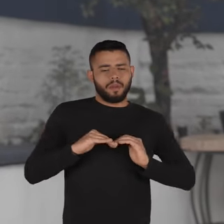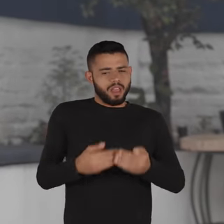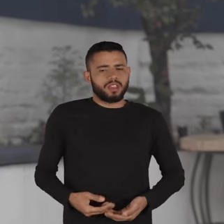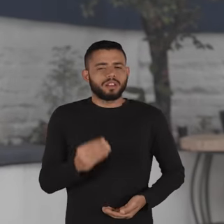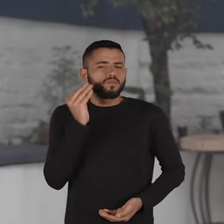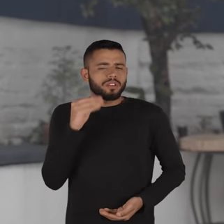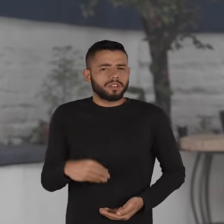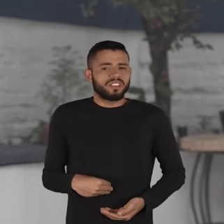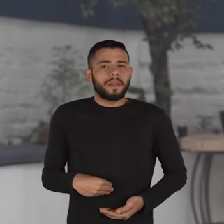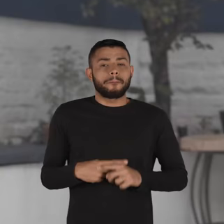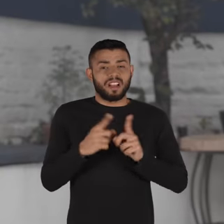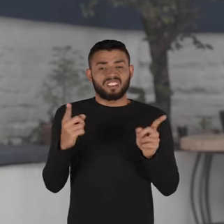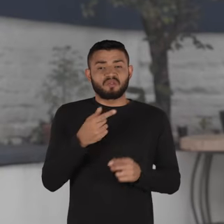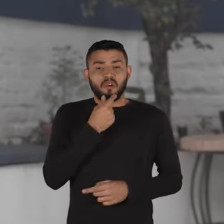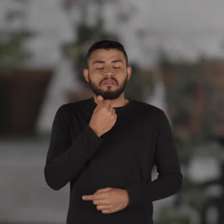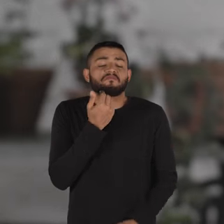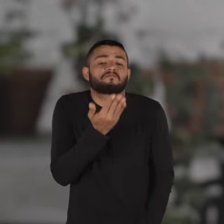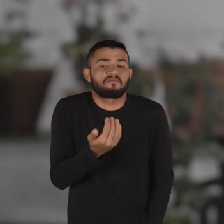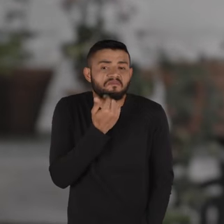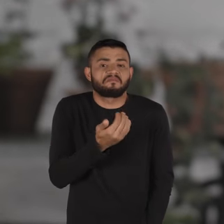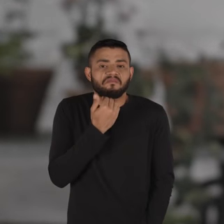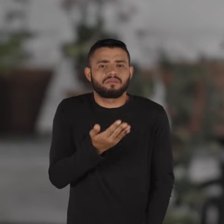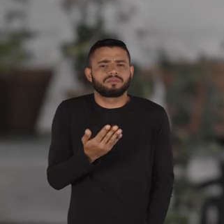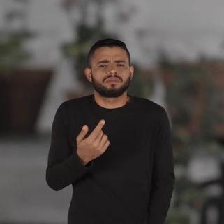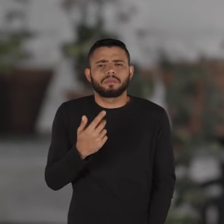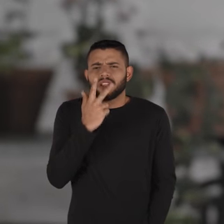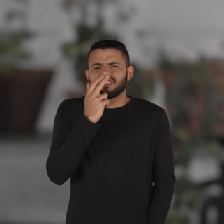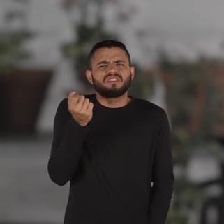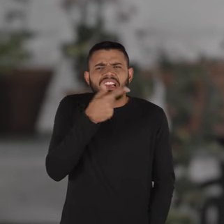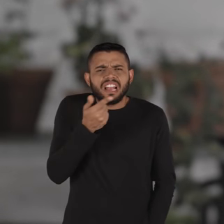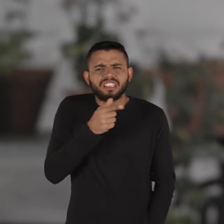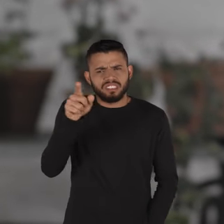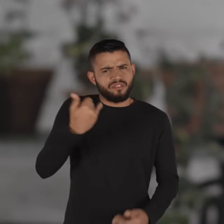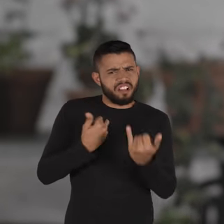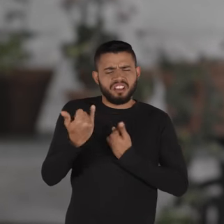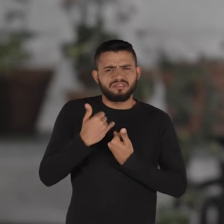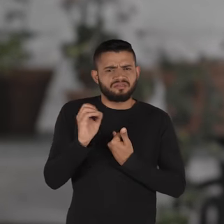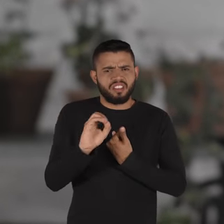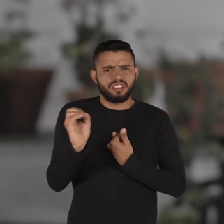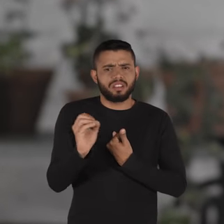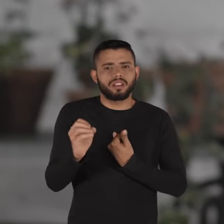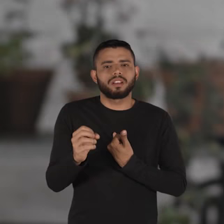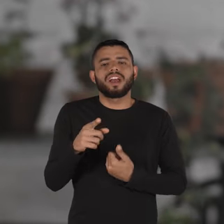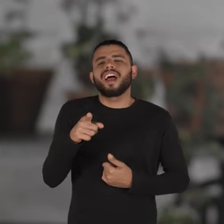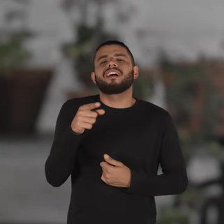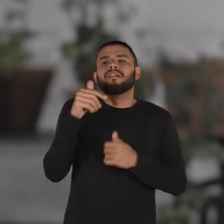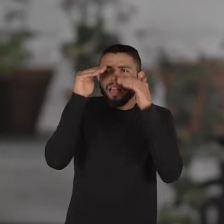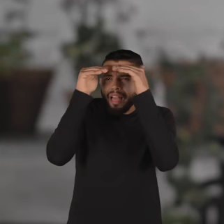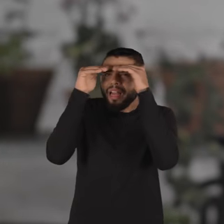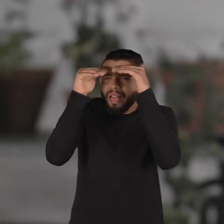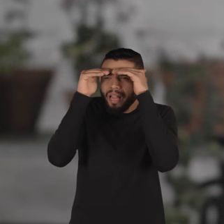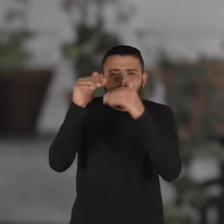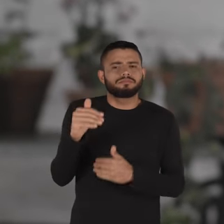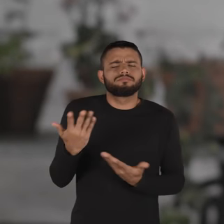outros falarem que é paizão, mas o cara não está nem aí, né? De se necessário, sim, pôr, não estou achando graça do que você está falando, brother. Ah, é pau